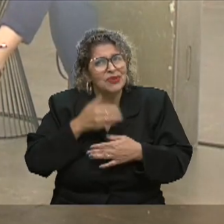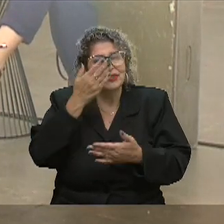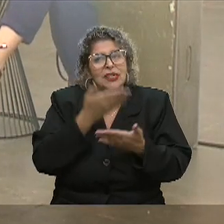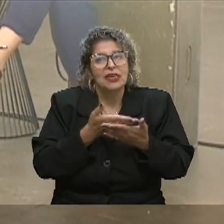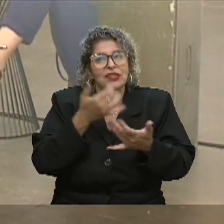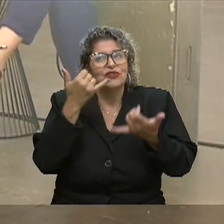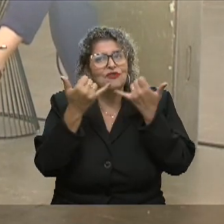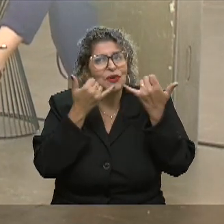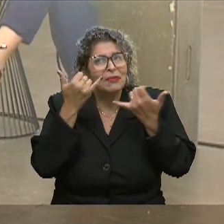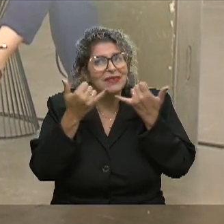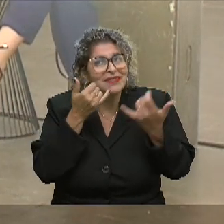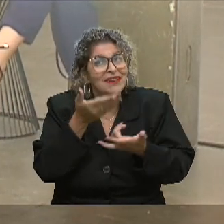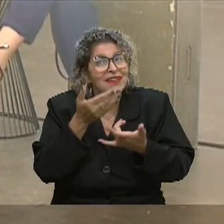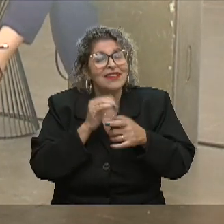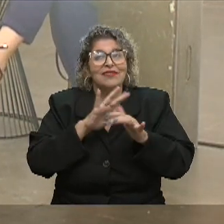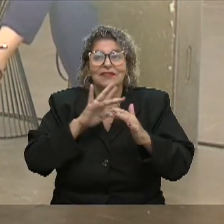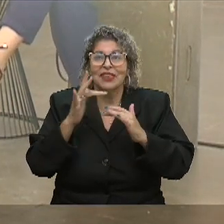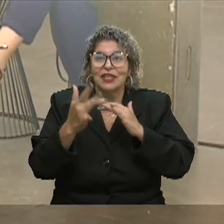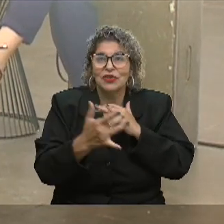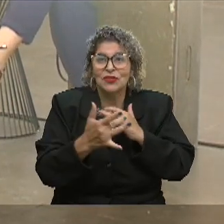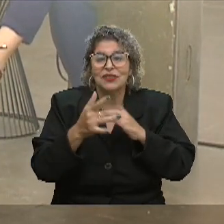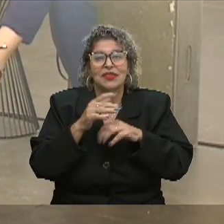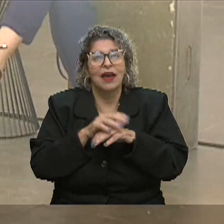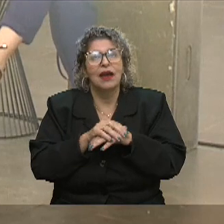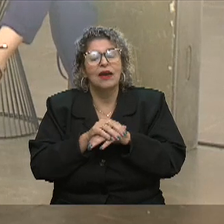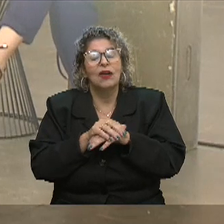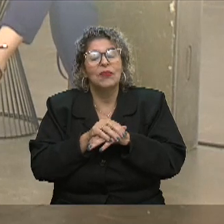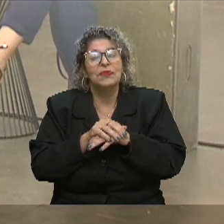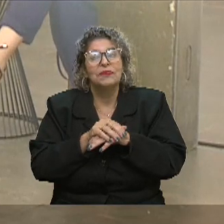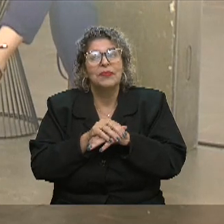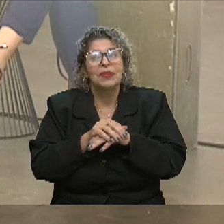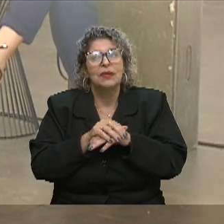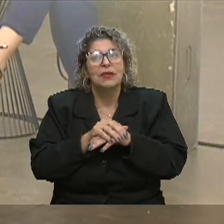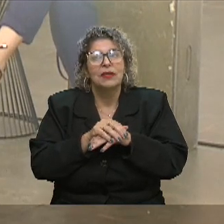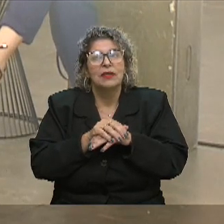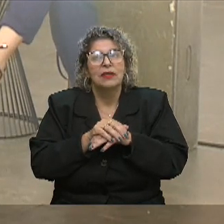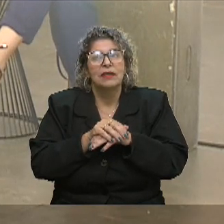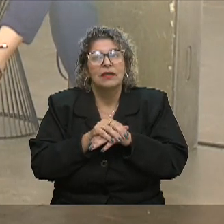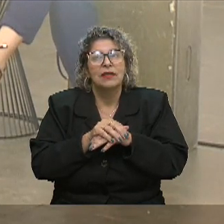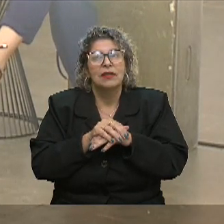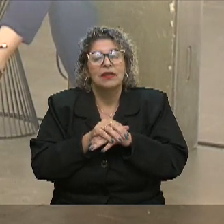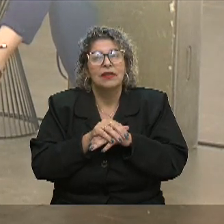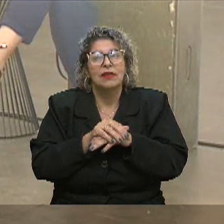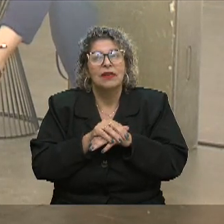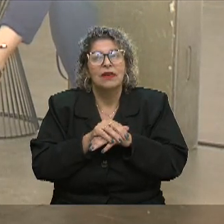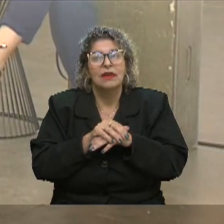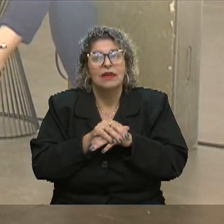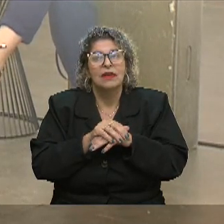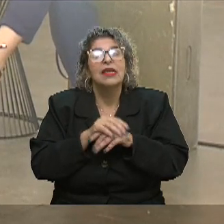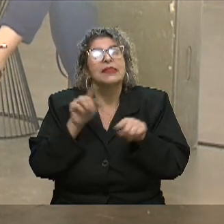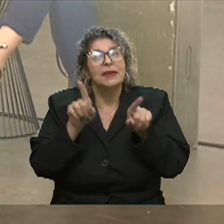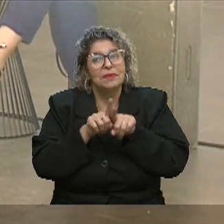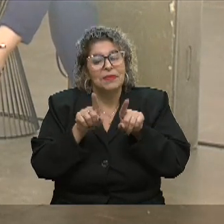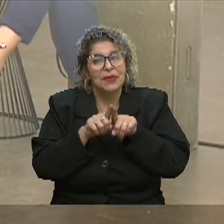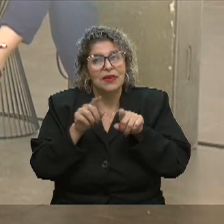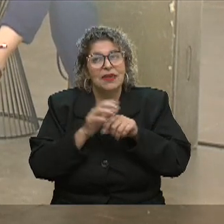já vem circulando nas redes sociais há muito tempo. E para além dessa